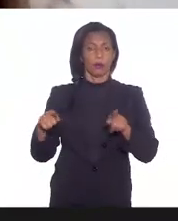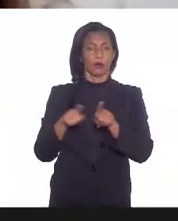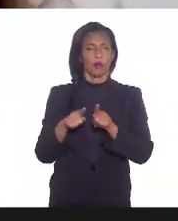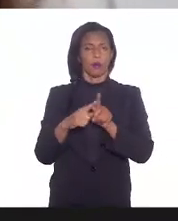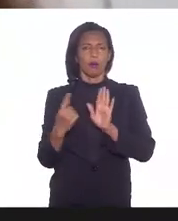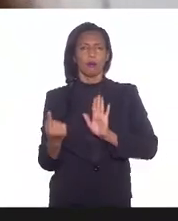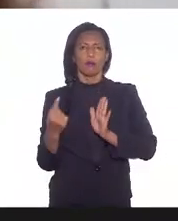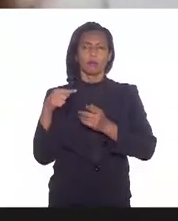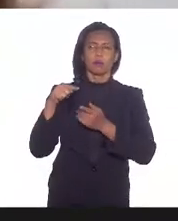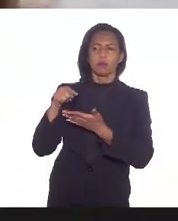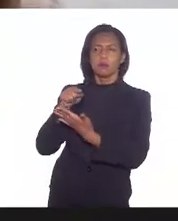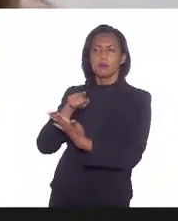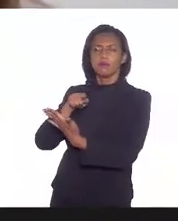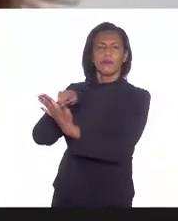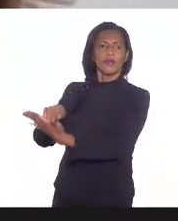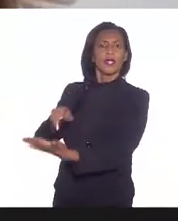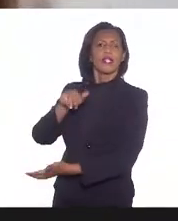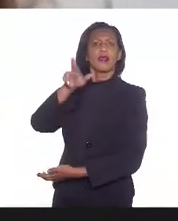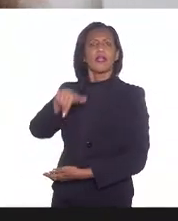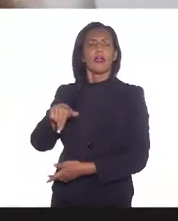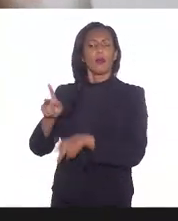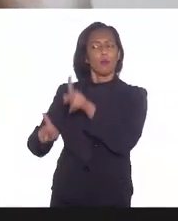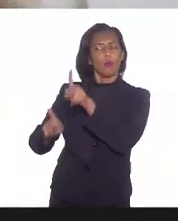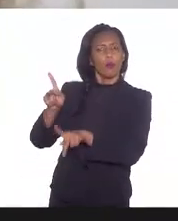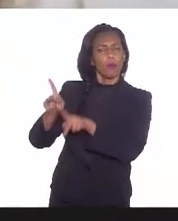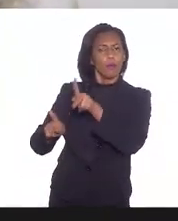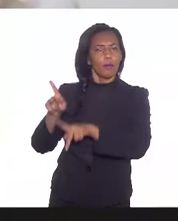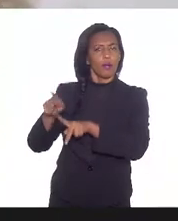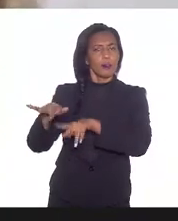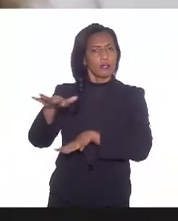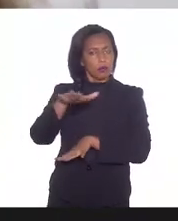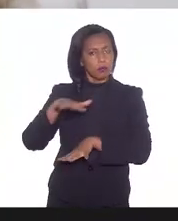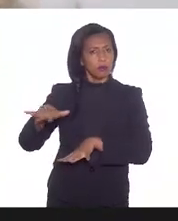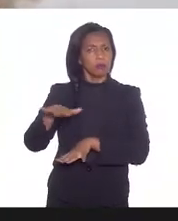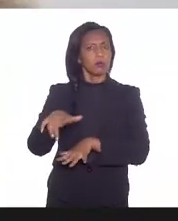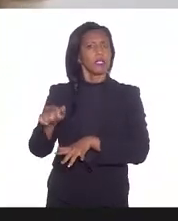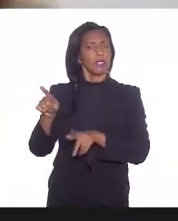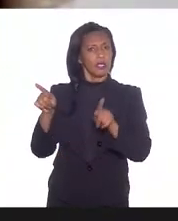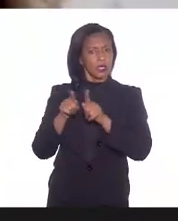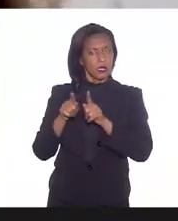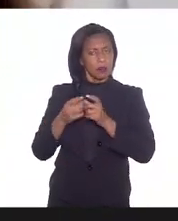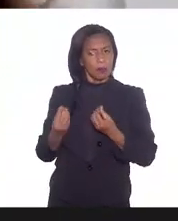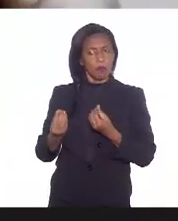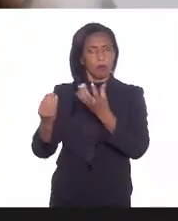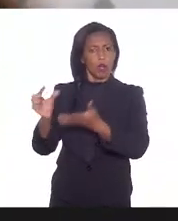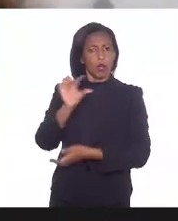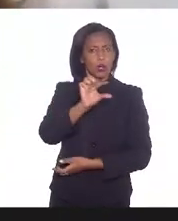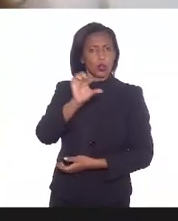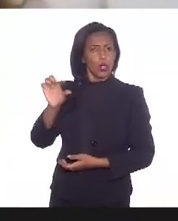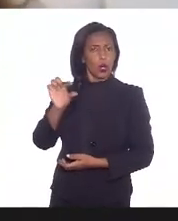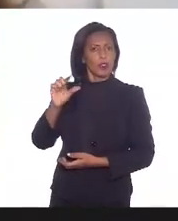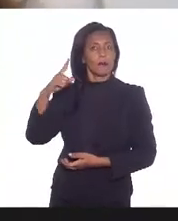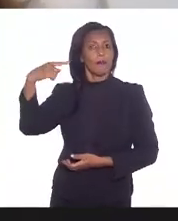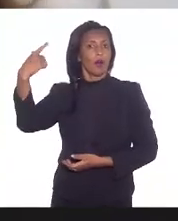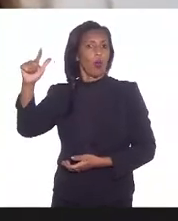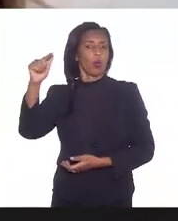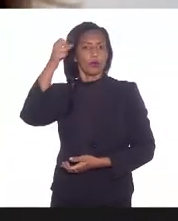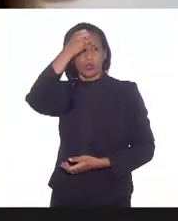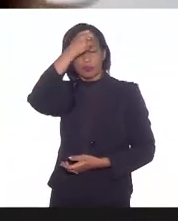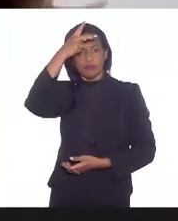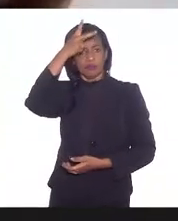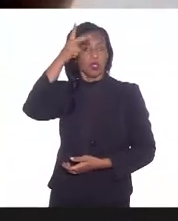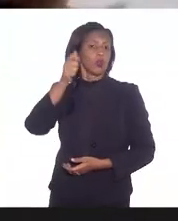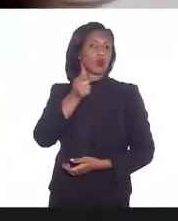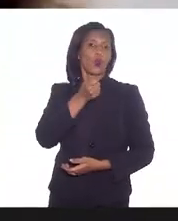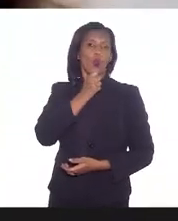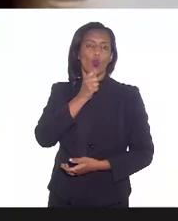essa população e foram também distribuídas doses para outros municípios que não